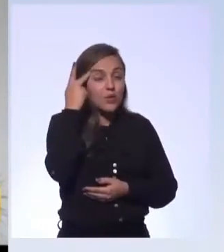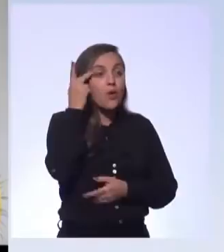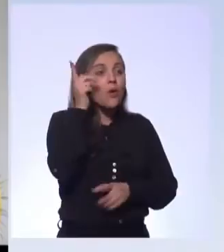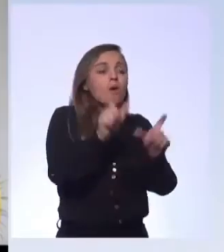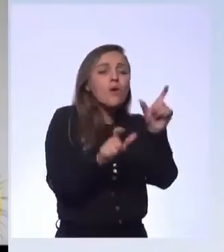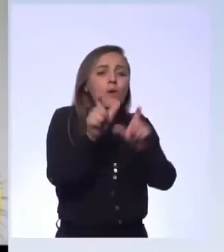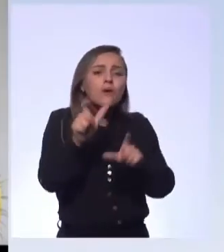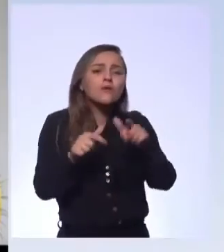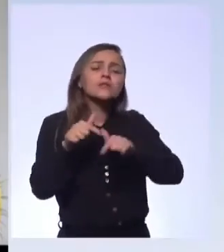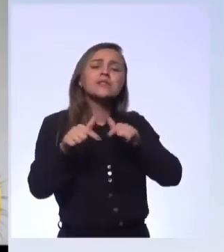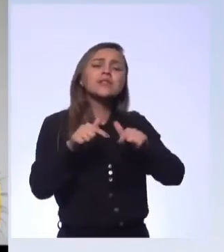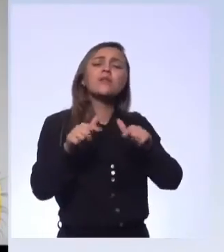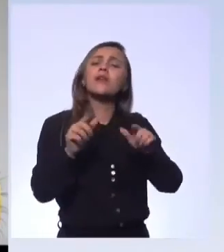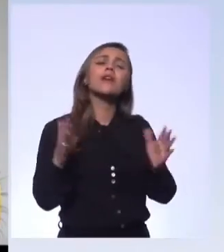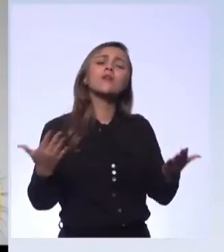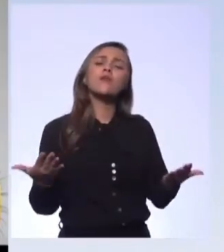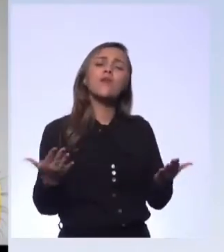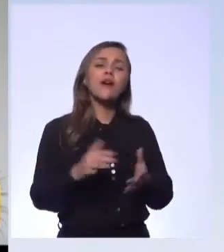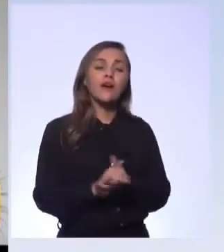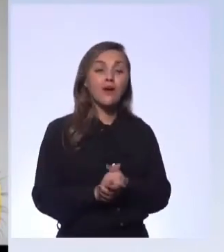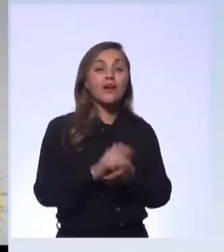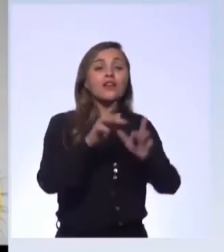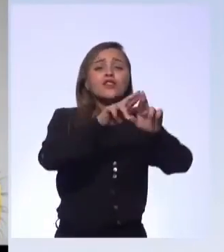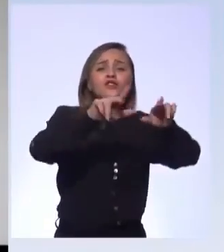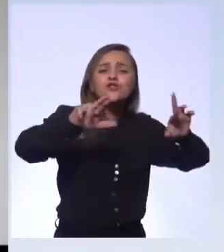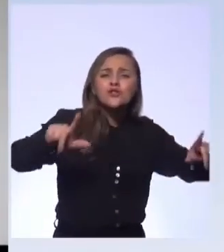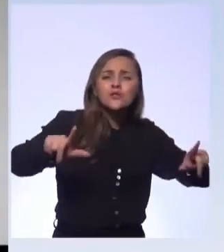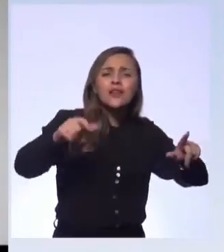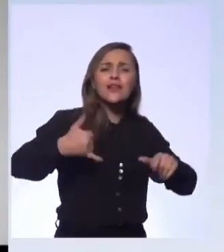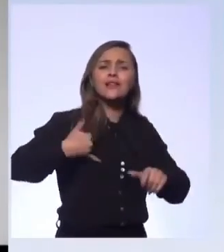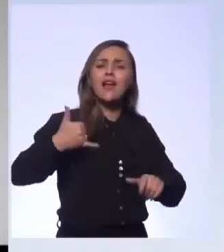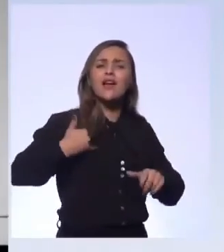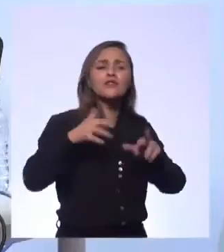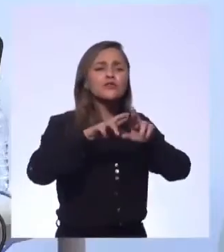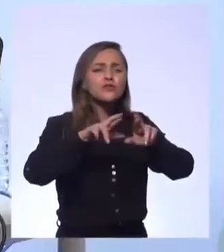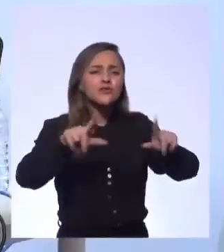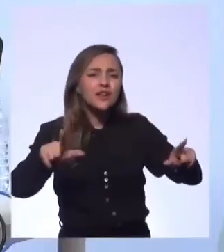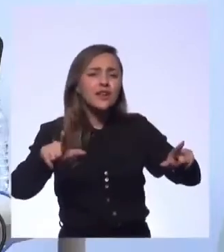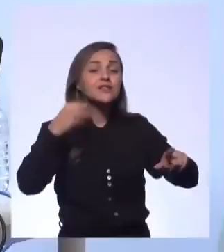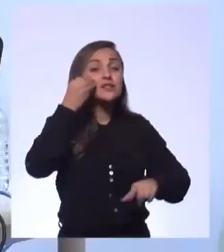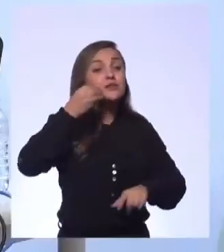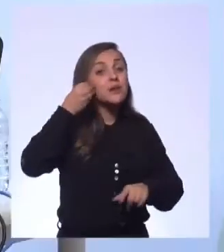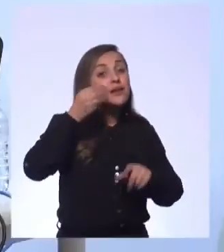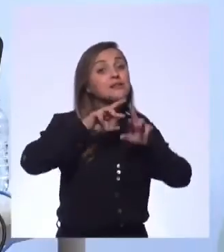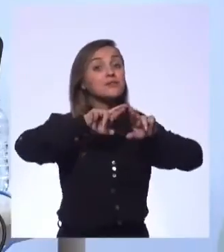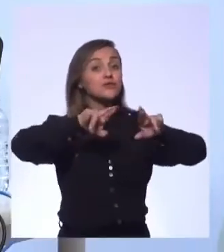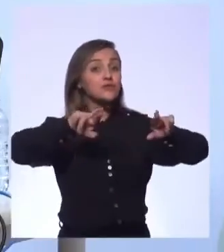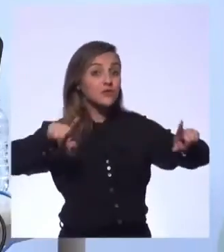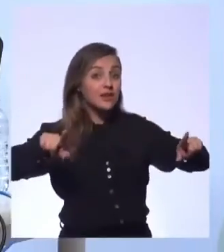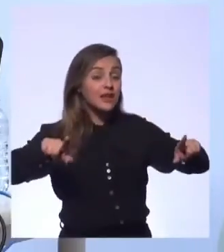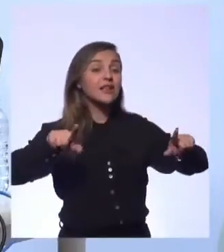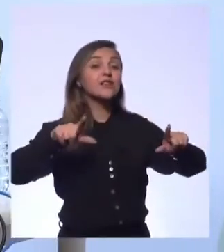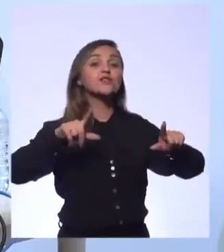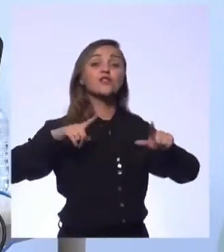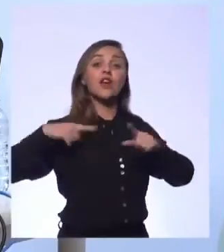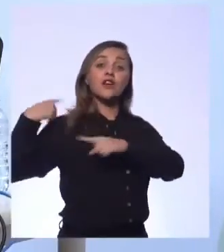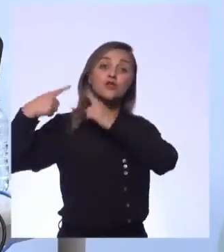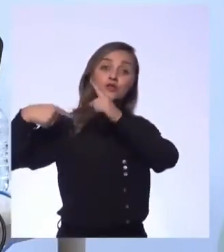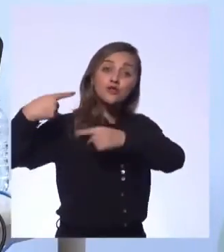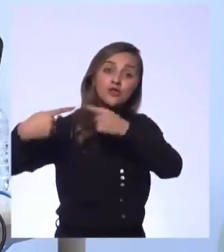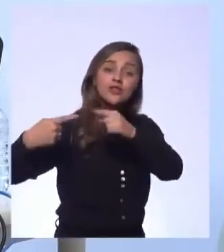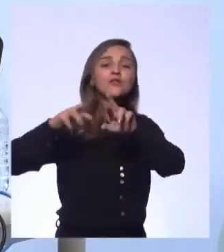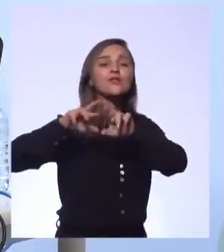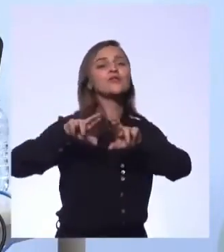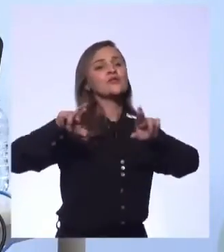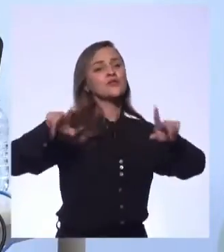cima desse cenário, é trabalhar com gente de diferentes idades, diferentes experiências, diferentes gerações. E